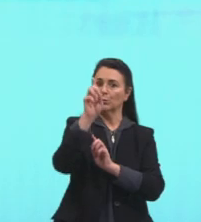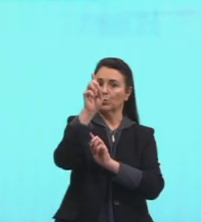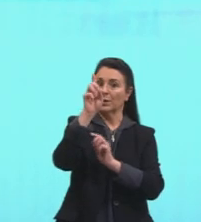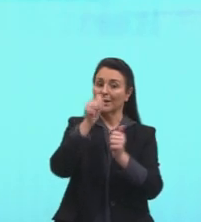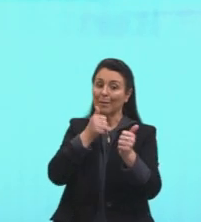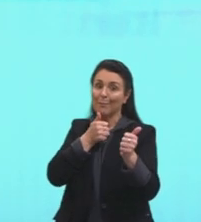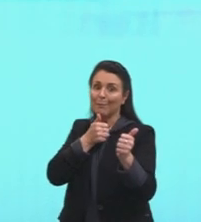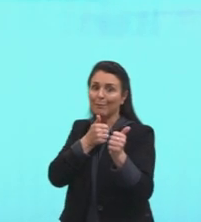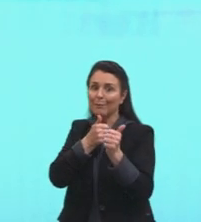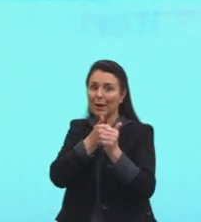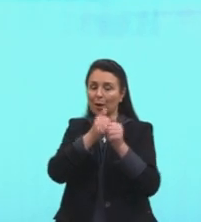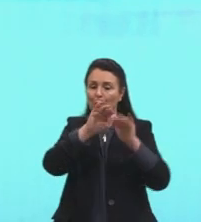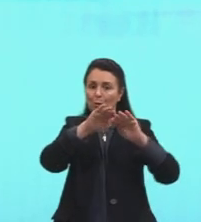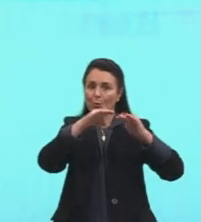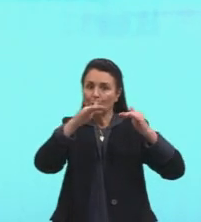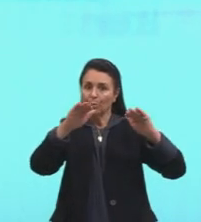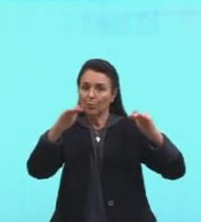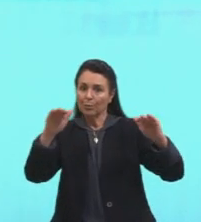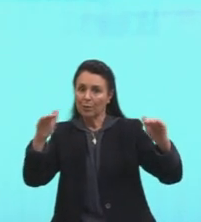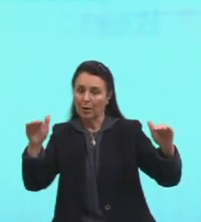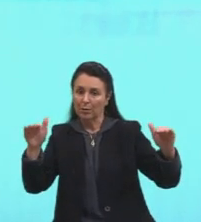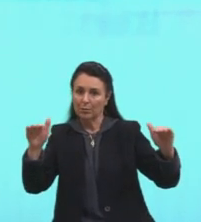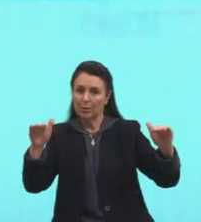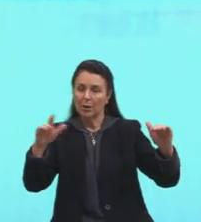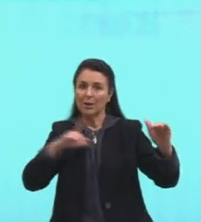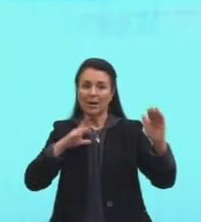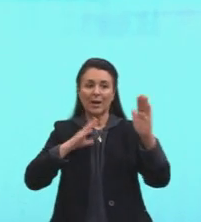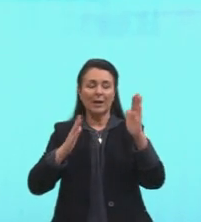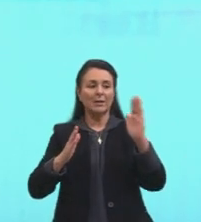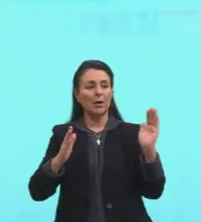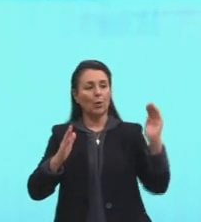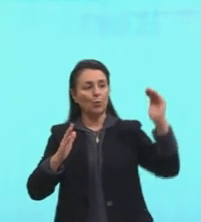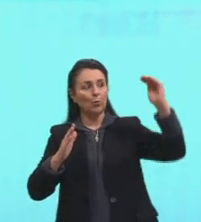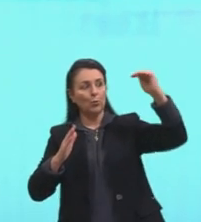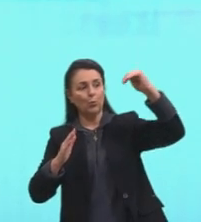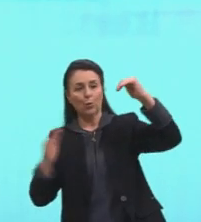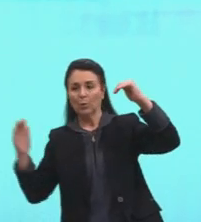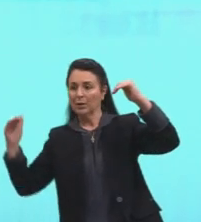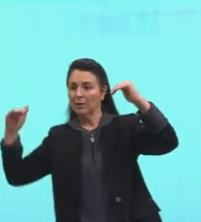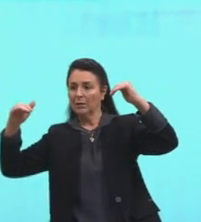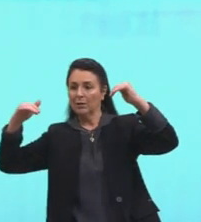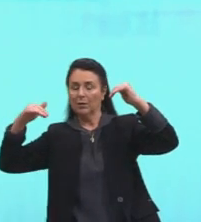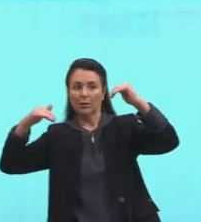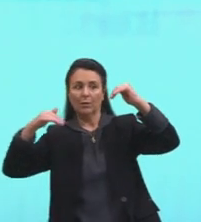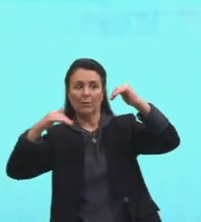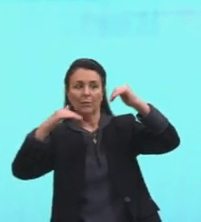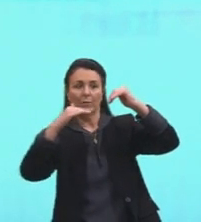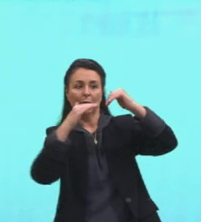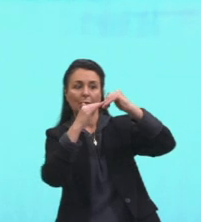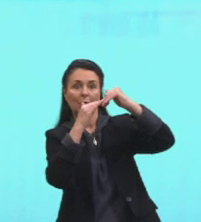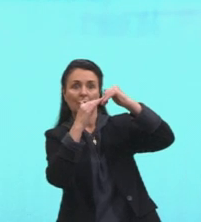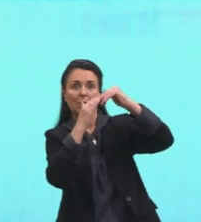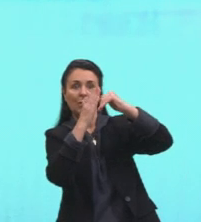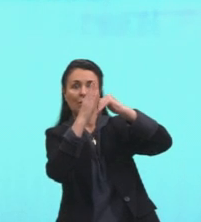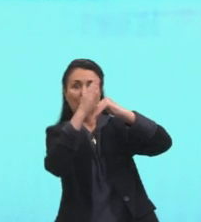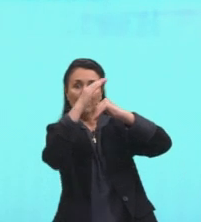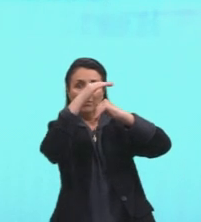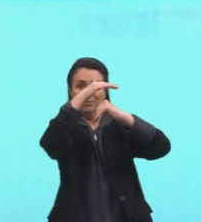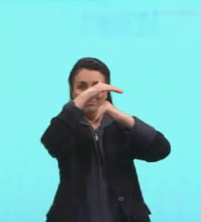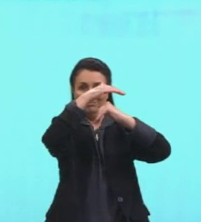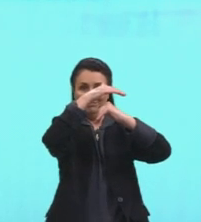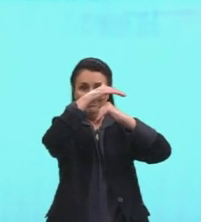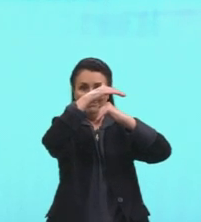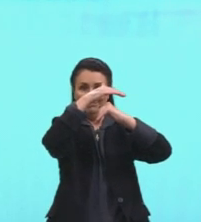mar, né, e aí ela vai transpor uma barreira, essa massa de ar. Quando ela transpõe essa barreira, geralmente pode ser uma